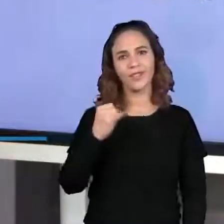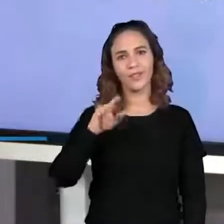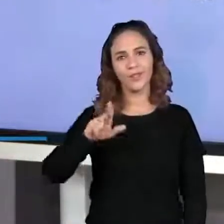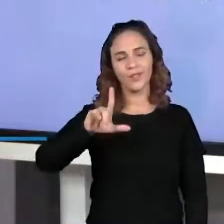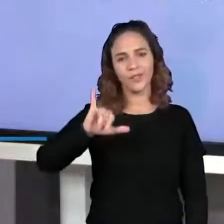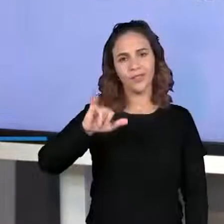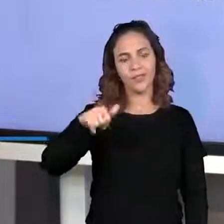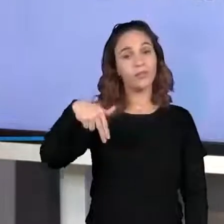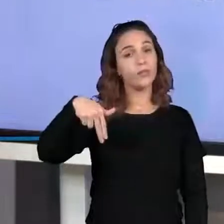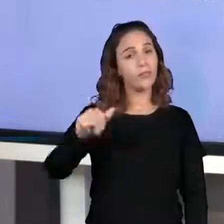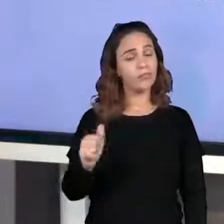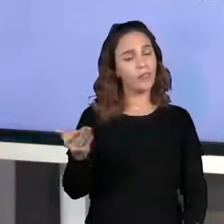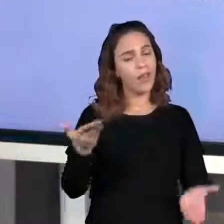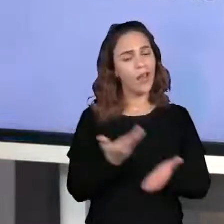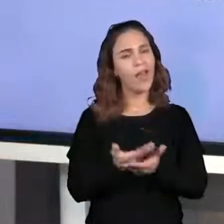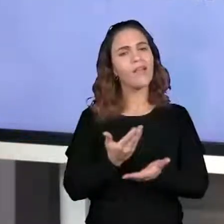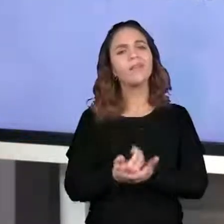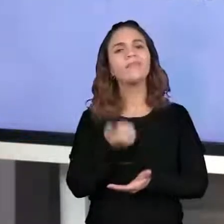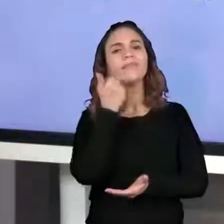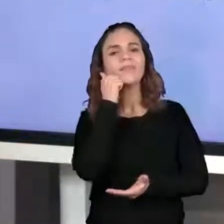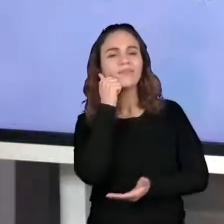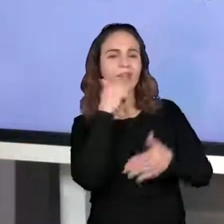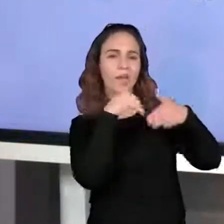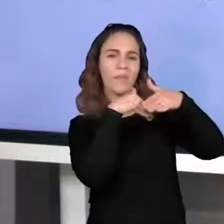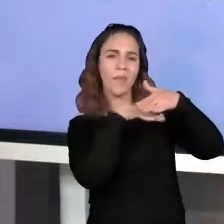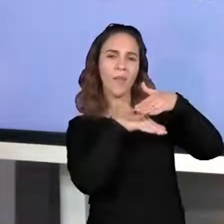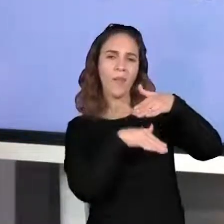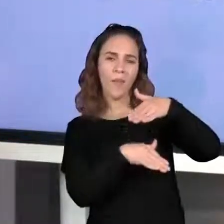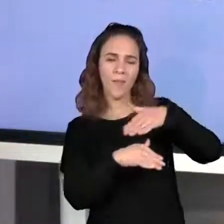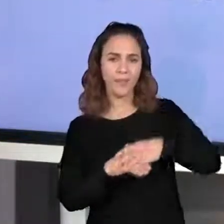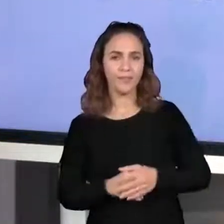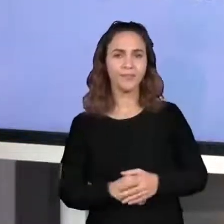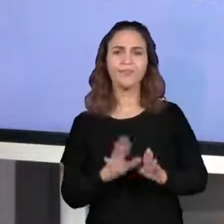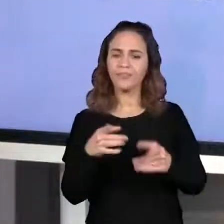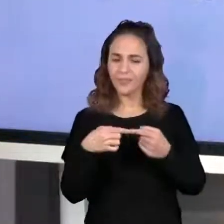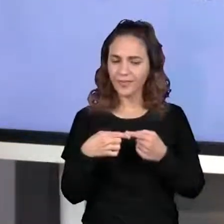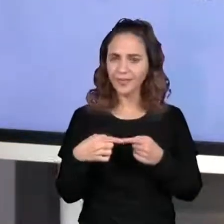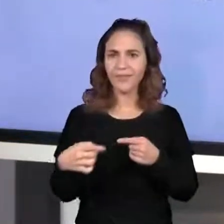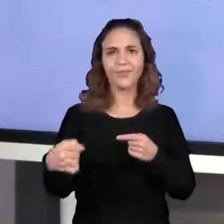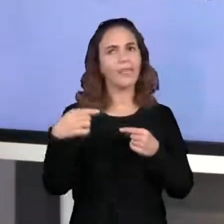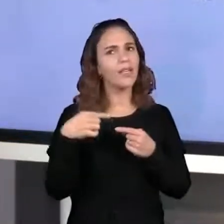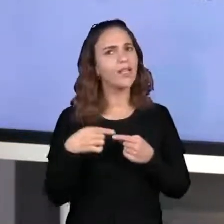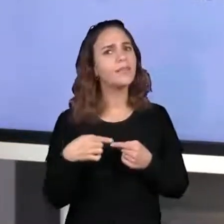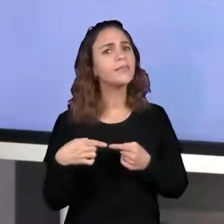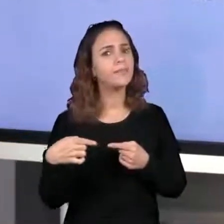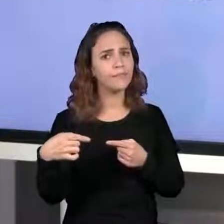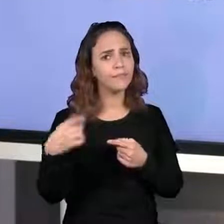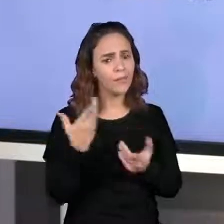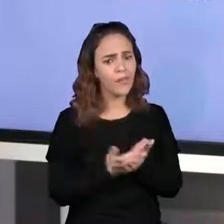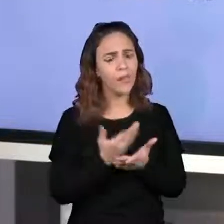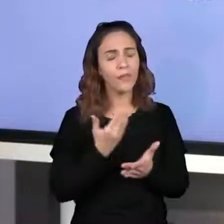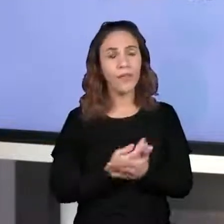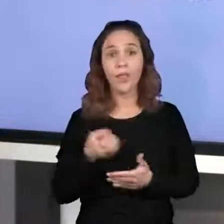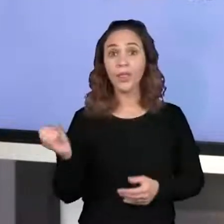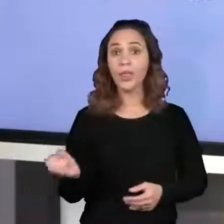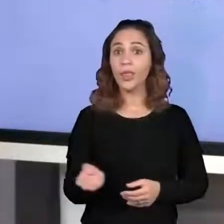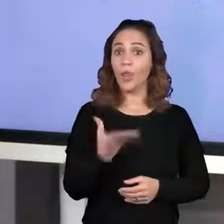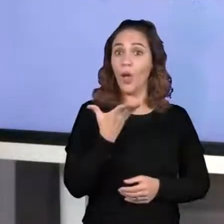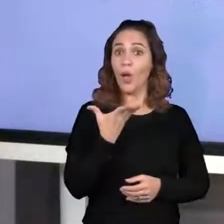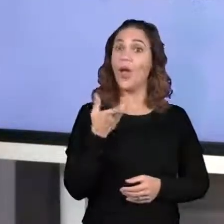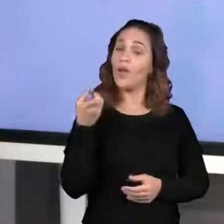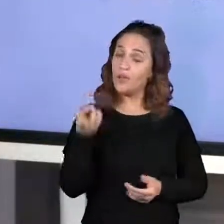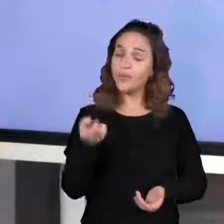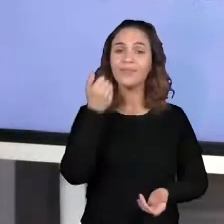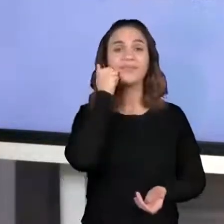ciências aqui no repositório de vídeos. Toda semana vocês encontram uma aula inédita de